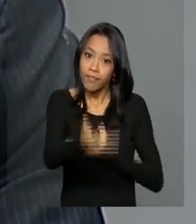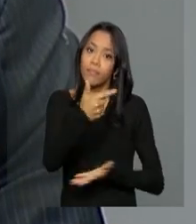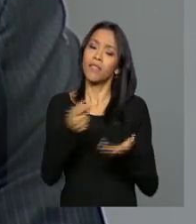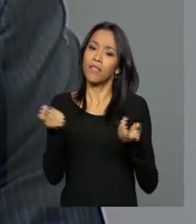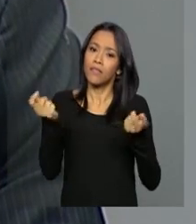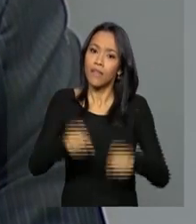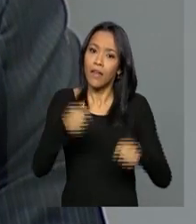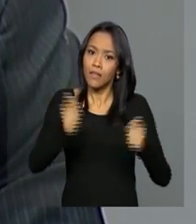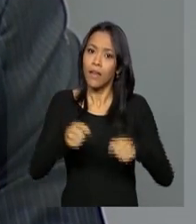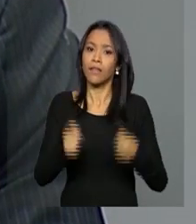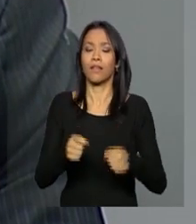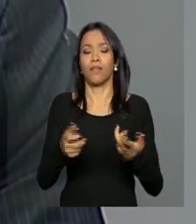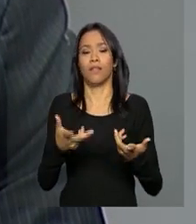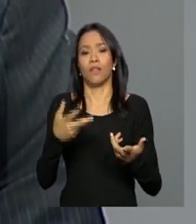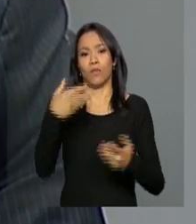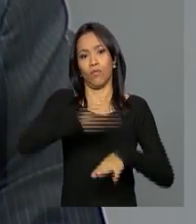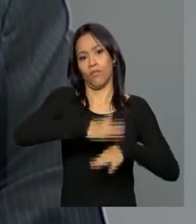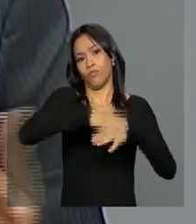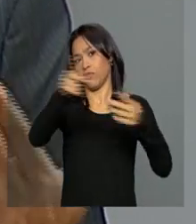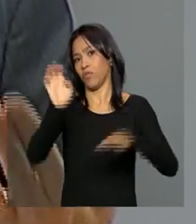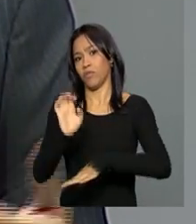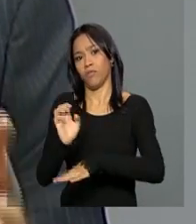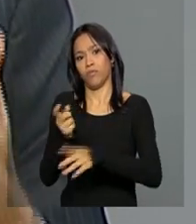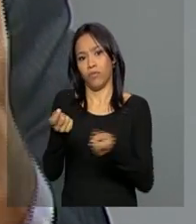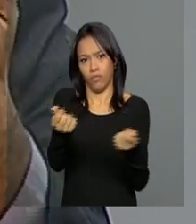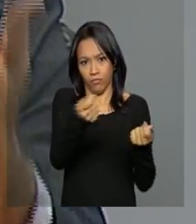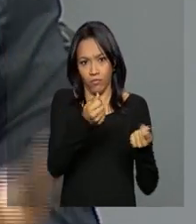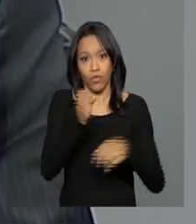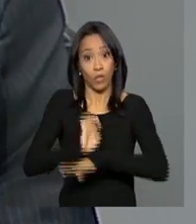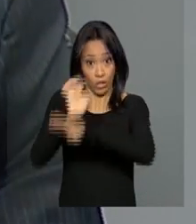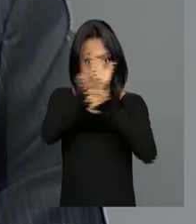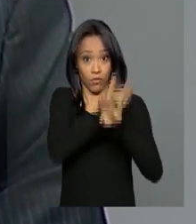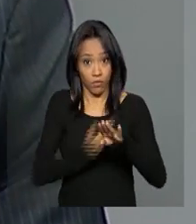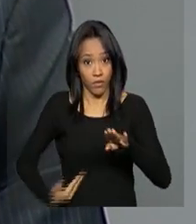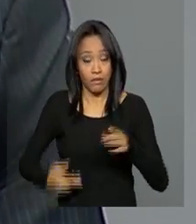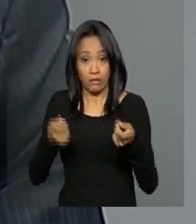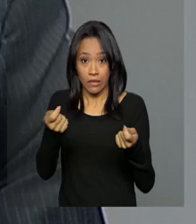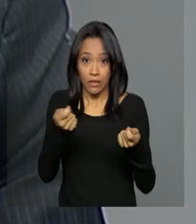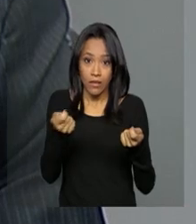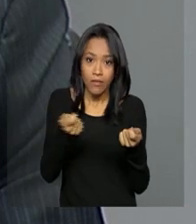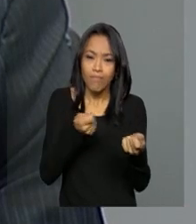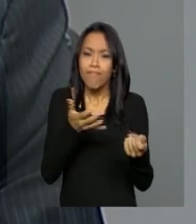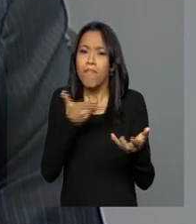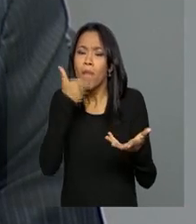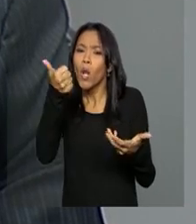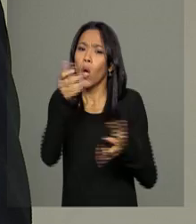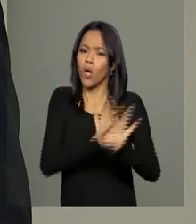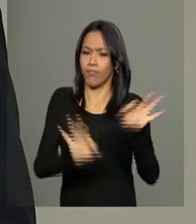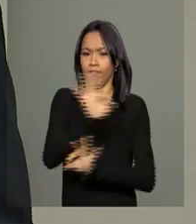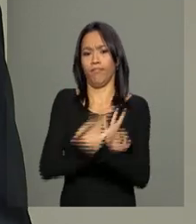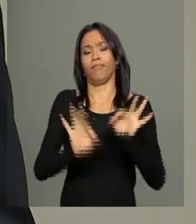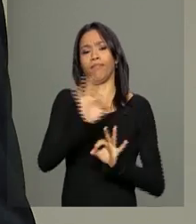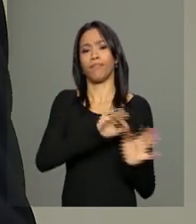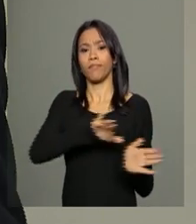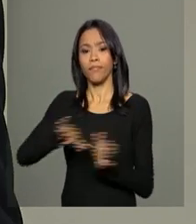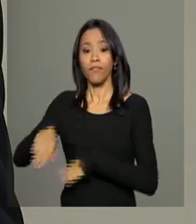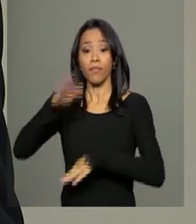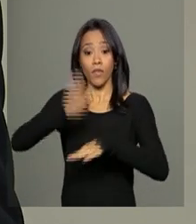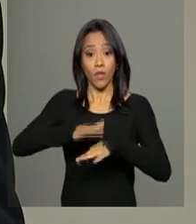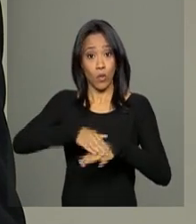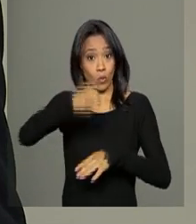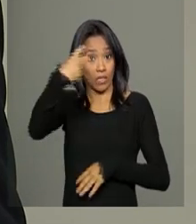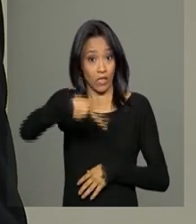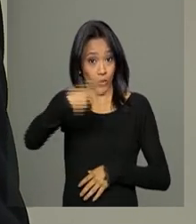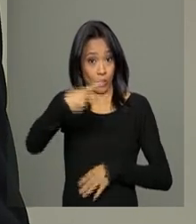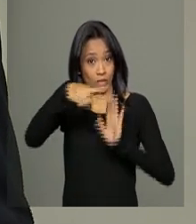com as suas finanças públicas em uma melhor organização. O segundo ponto do